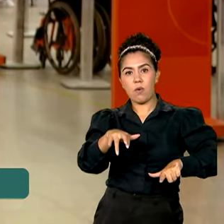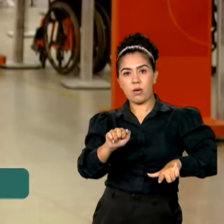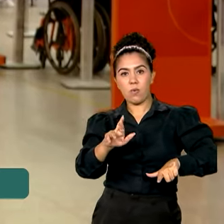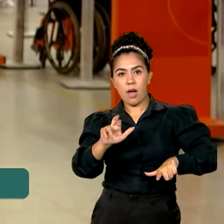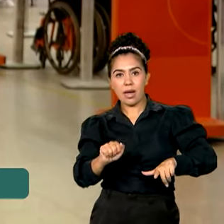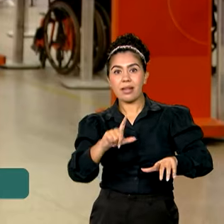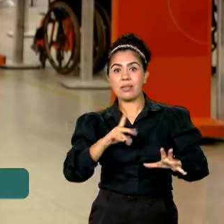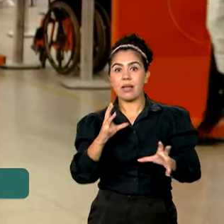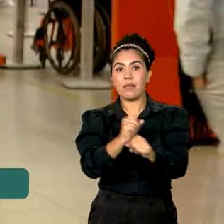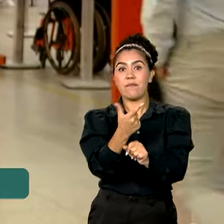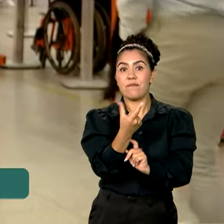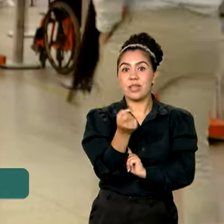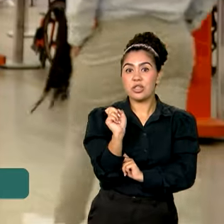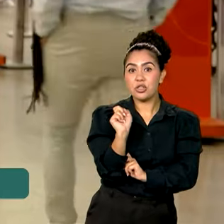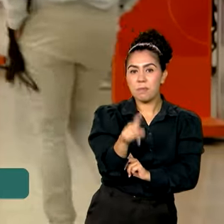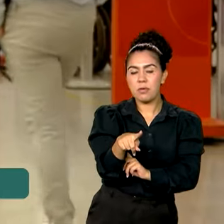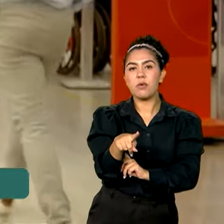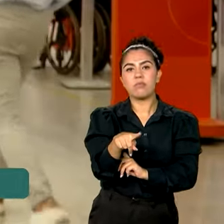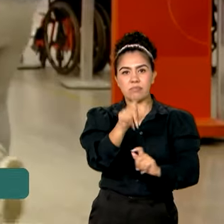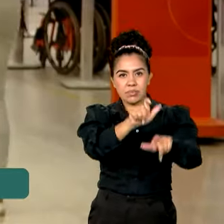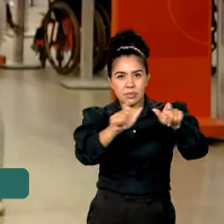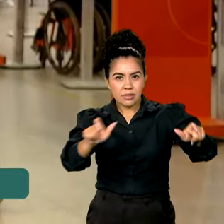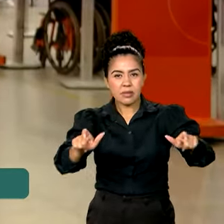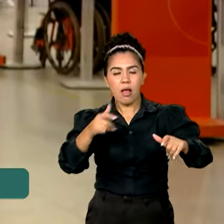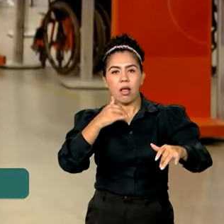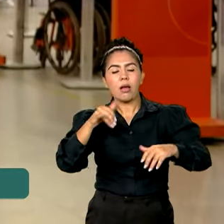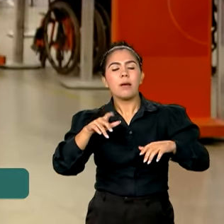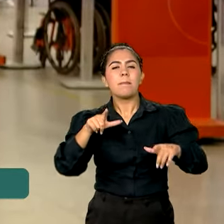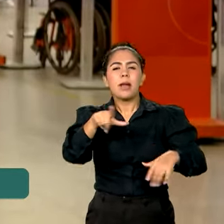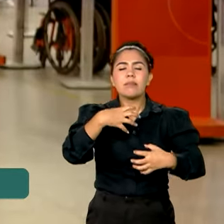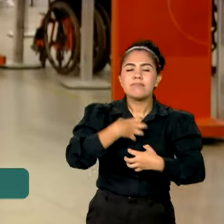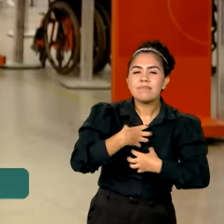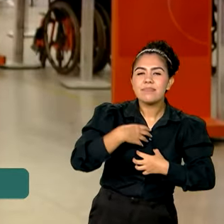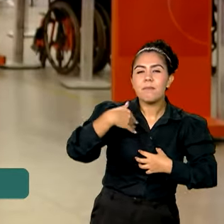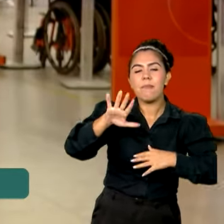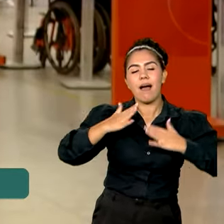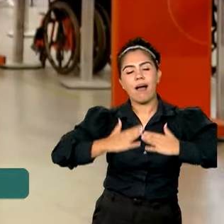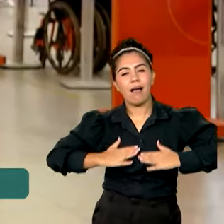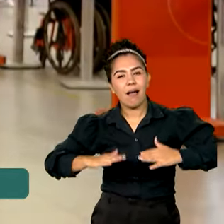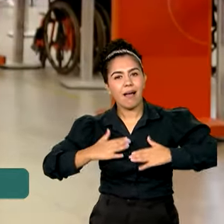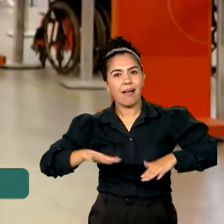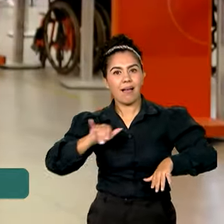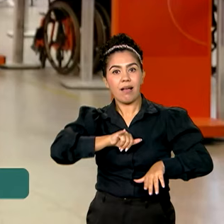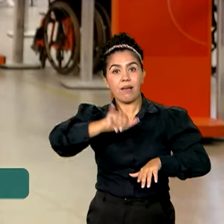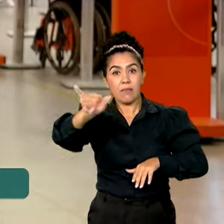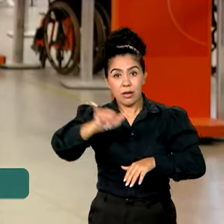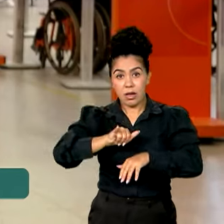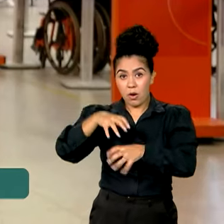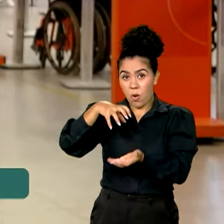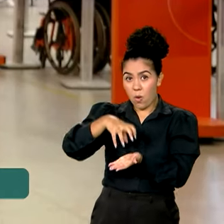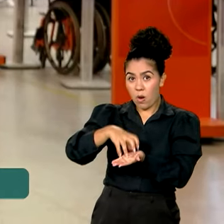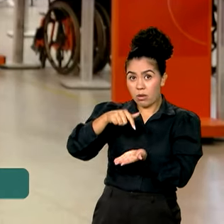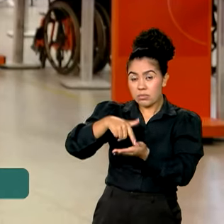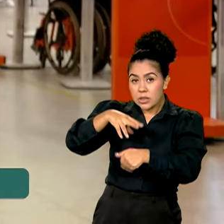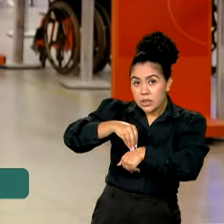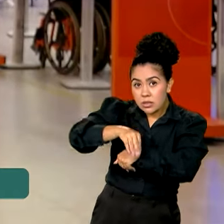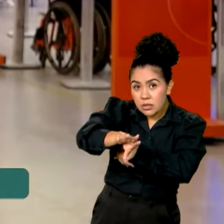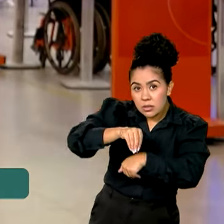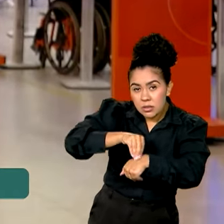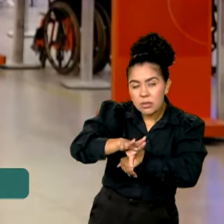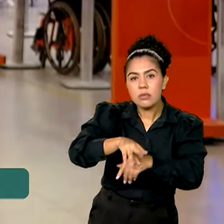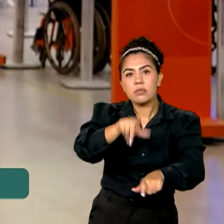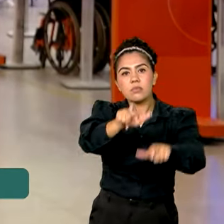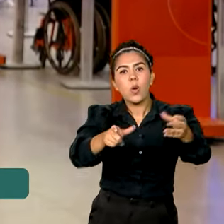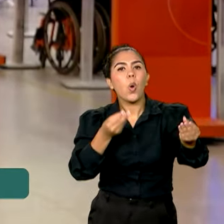218 voos. E para que a viagem seja mais tranquila, a Infraero faz algumas recomendações aos passageiros, como